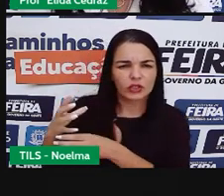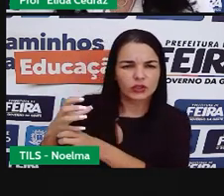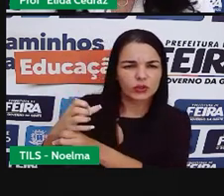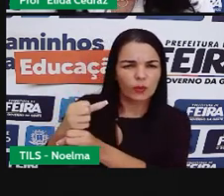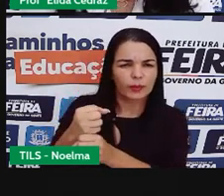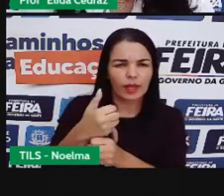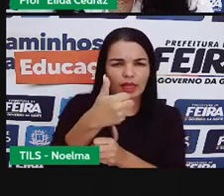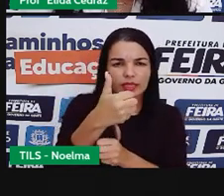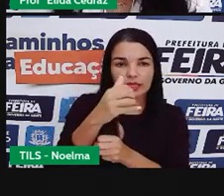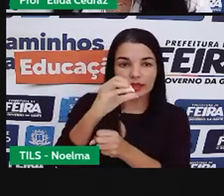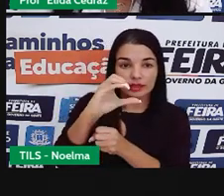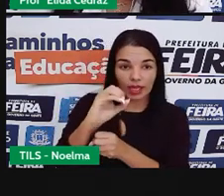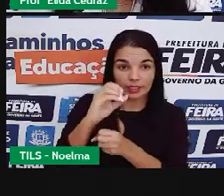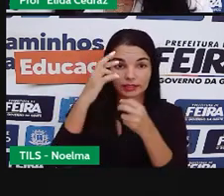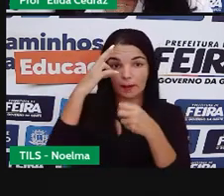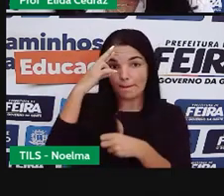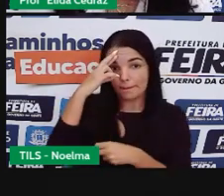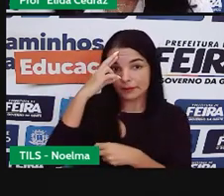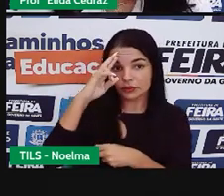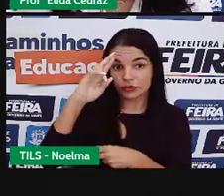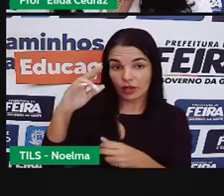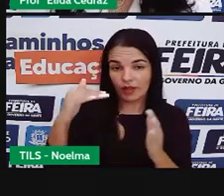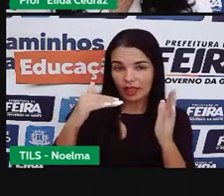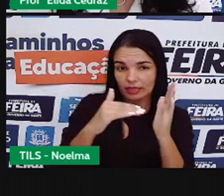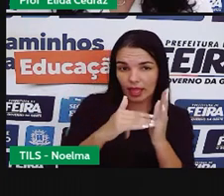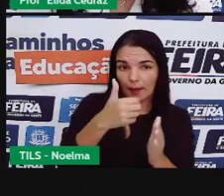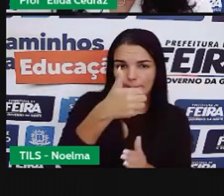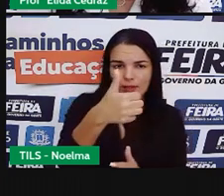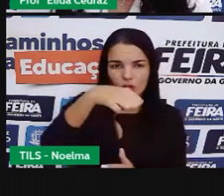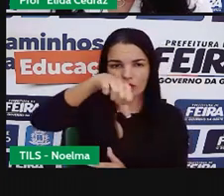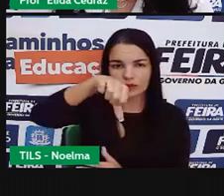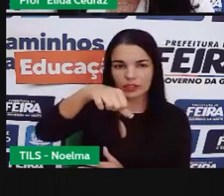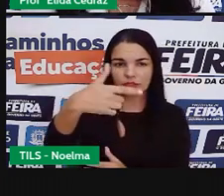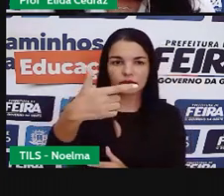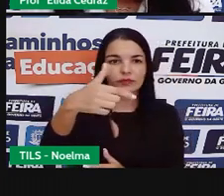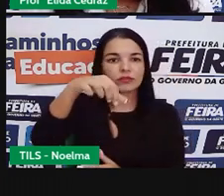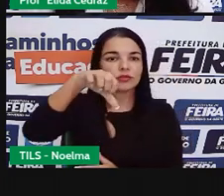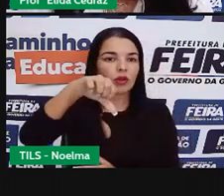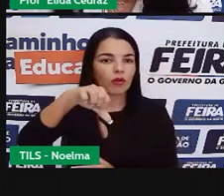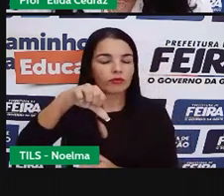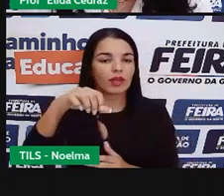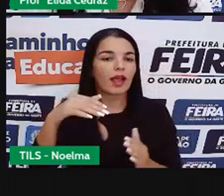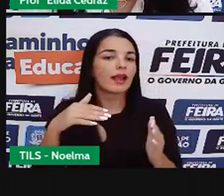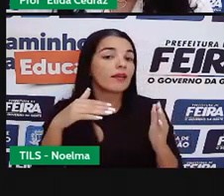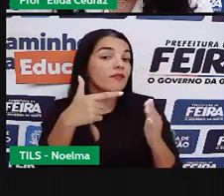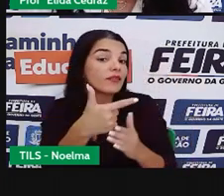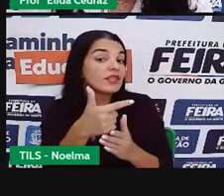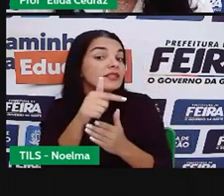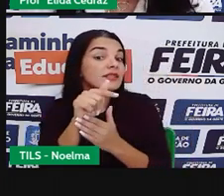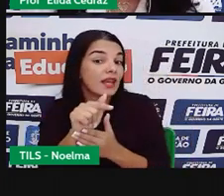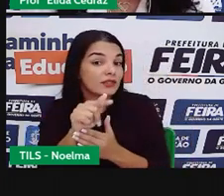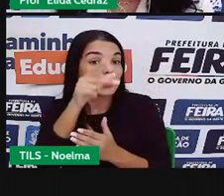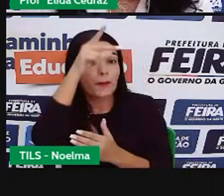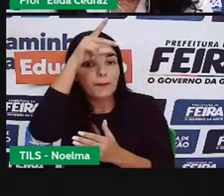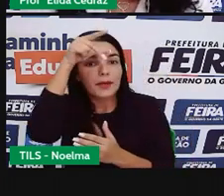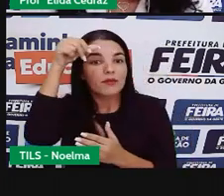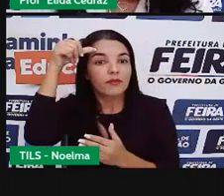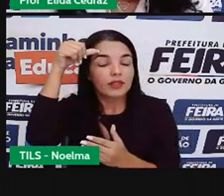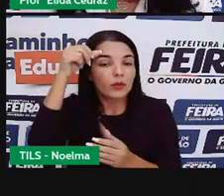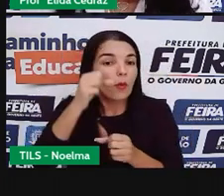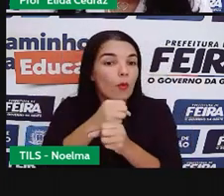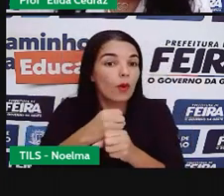dez intendentes até 1929 e 27 perfeitos, de